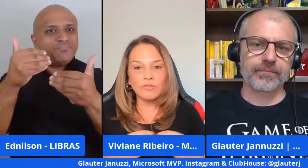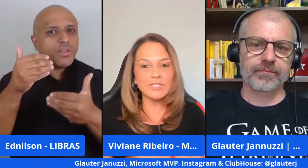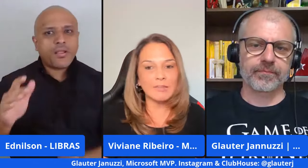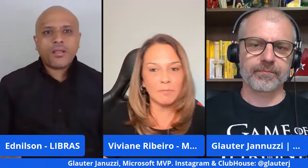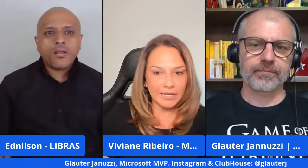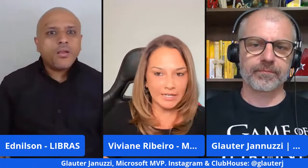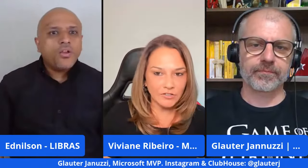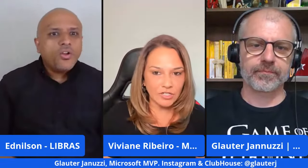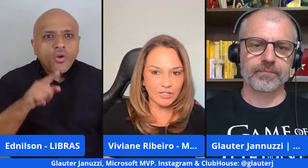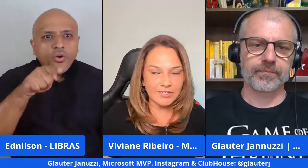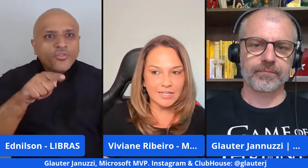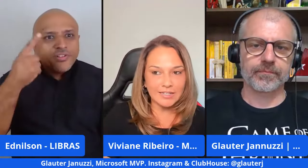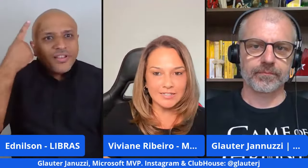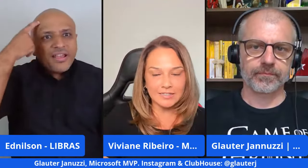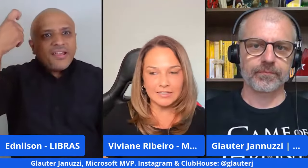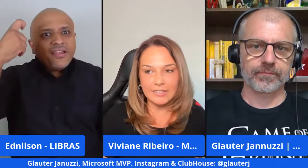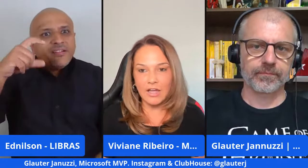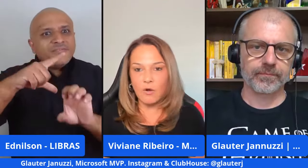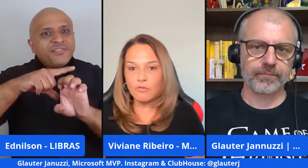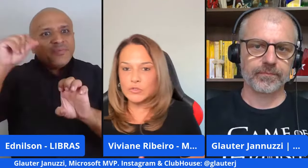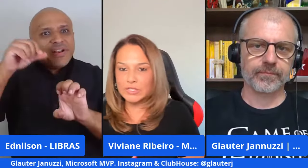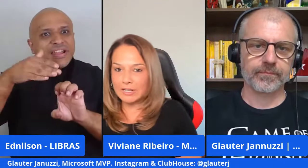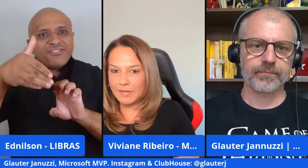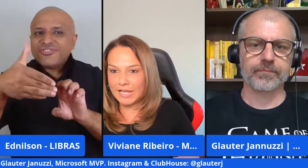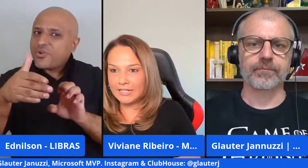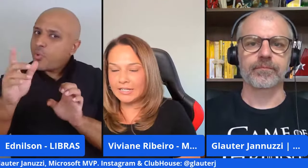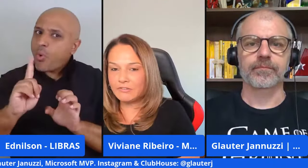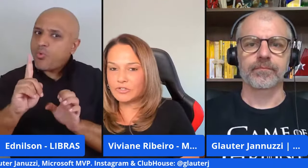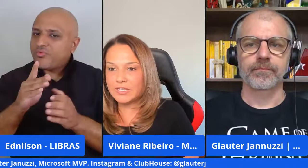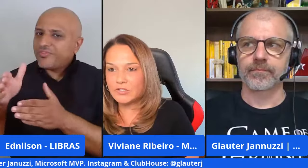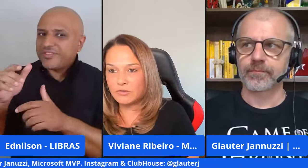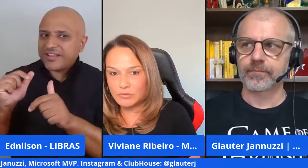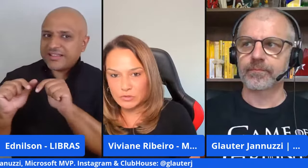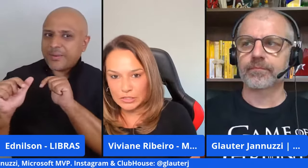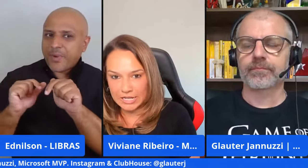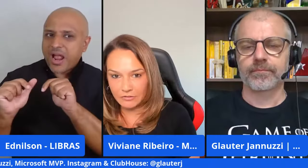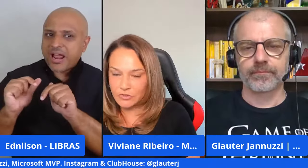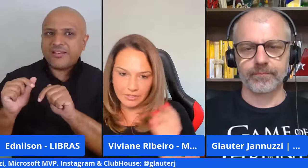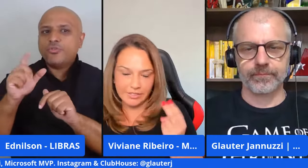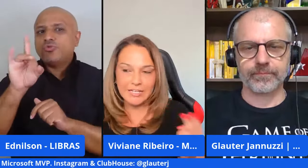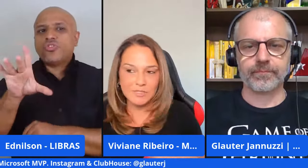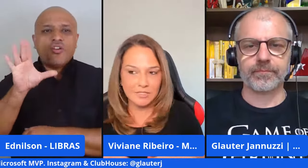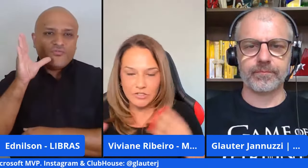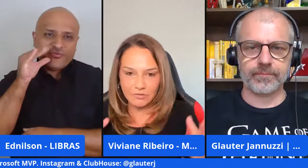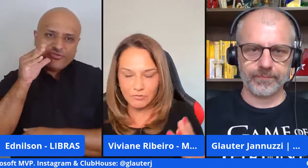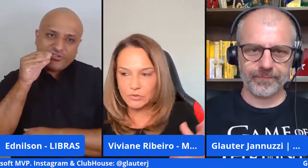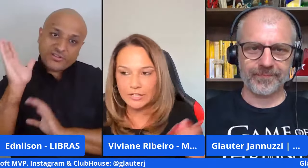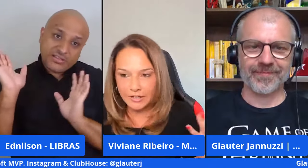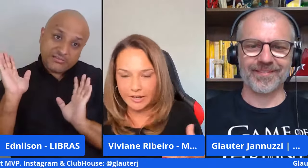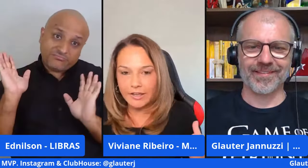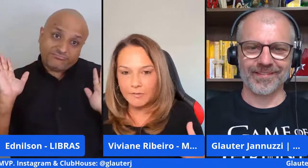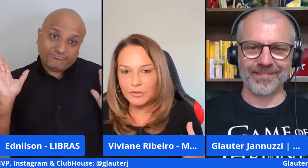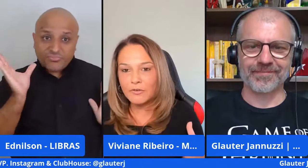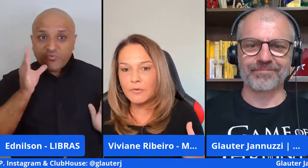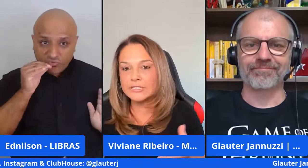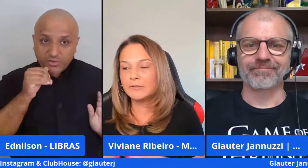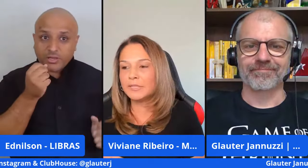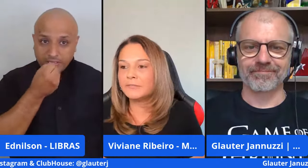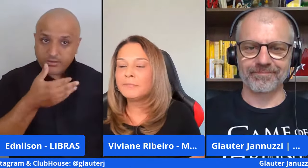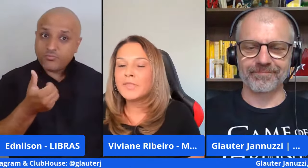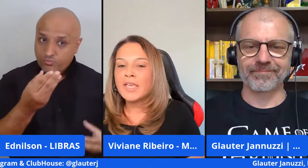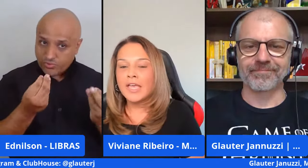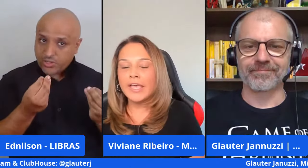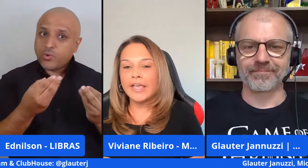diz ou você empreende e segue nessa linha ou você trabalha e você é só funcionário só entre aspas a gente ser funcionário é muita